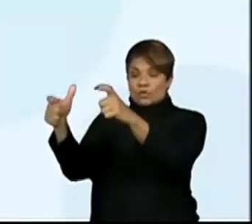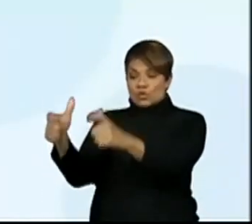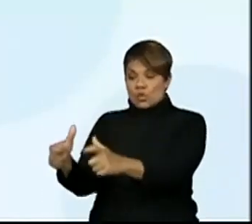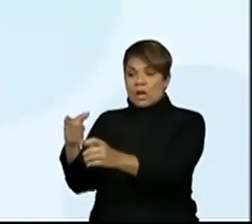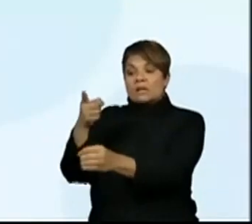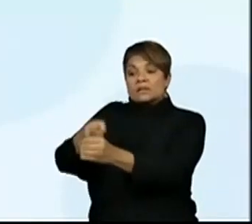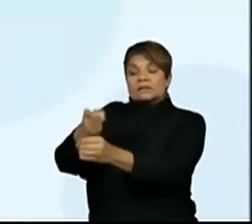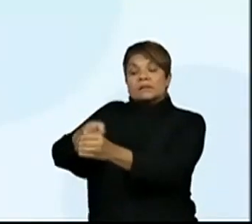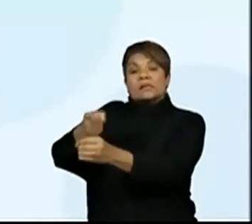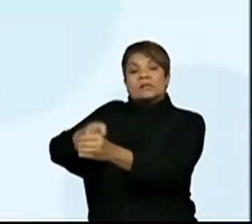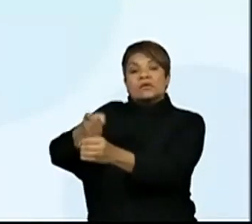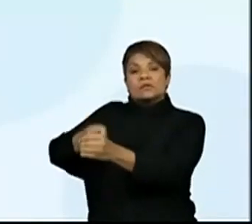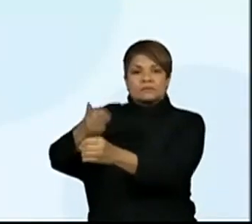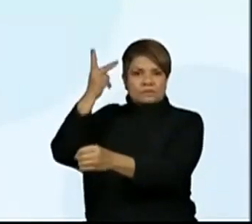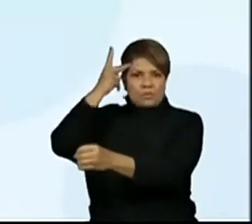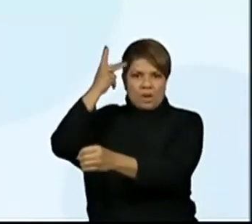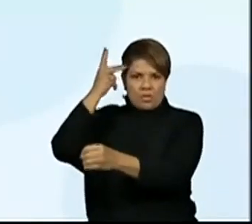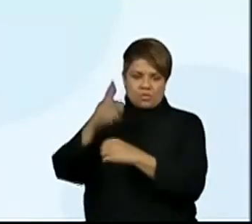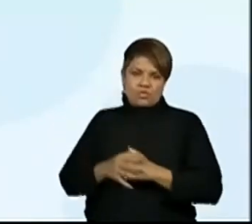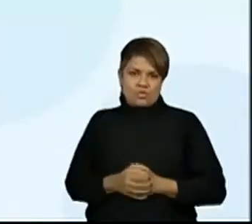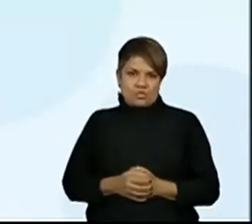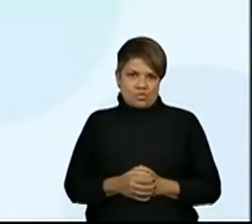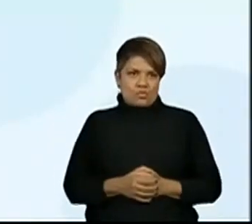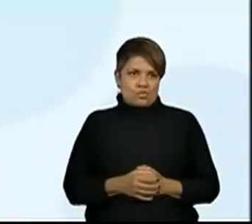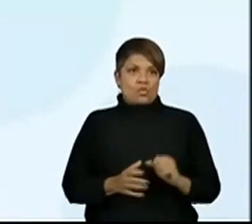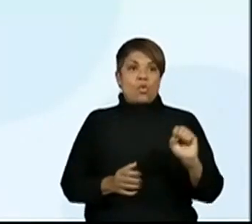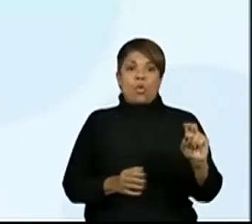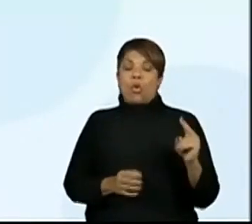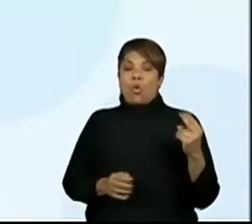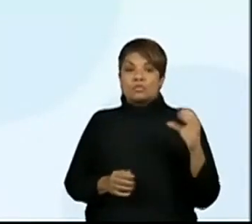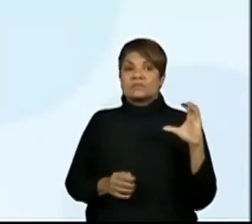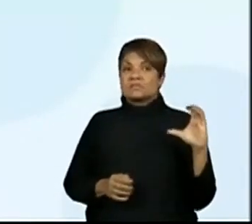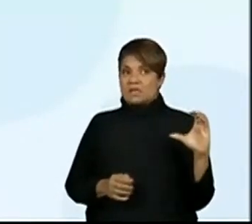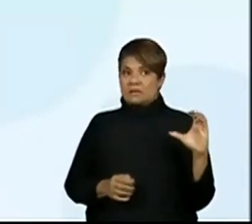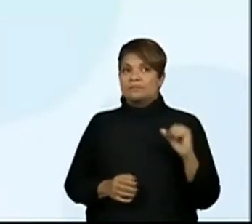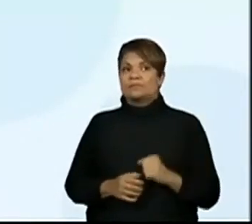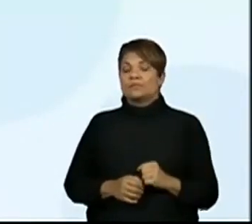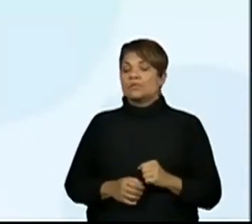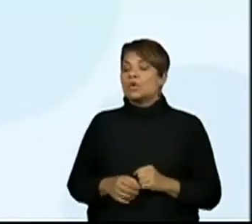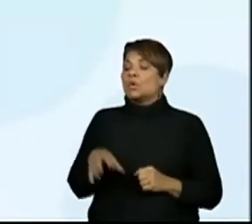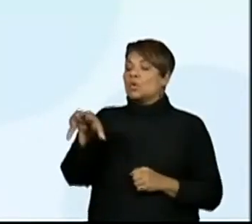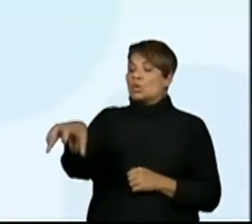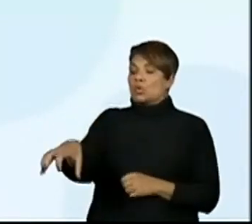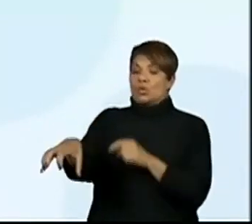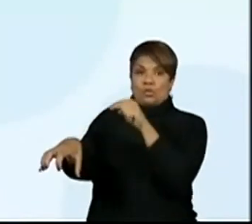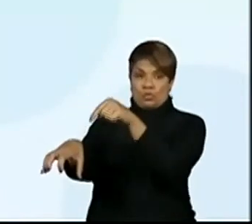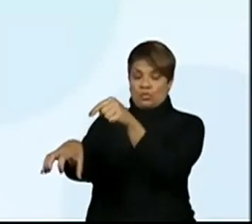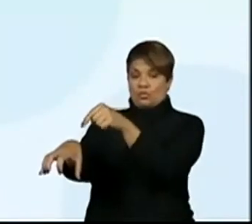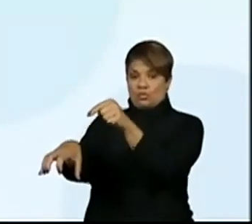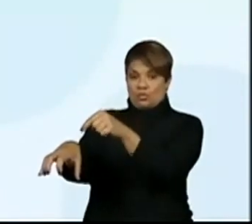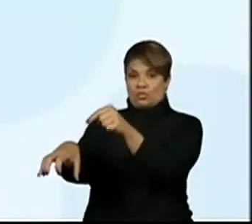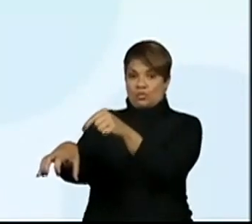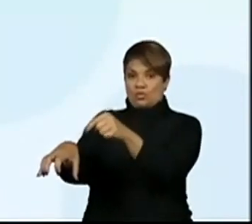no interior de São Paulo. ou C. O canil é clandestino.